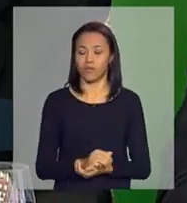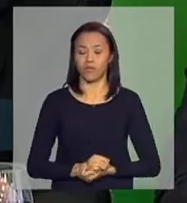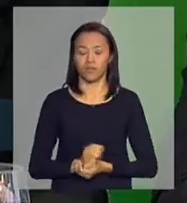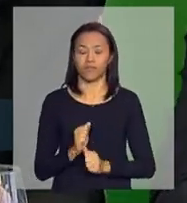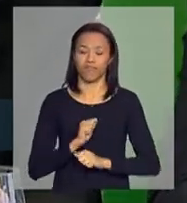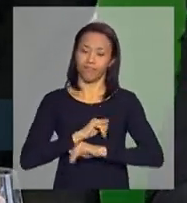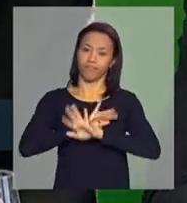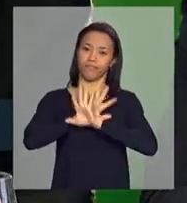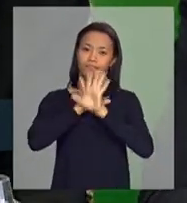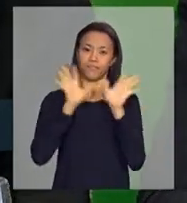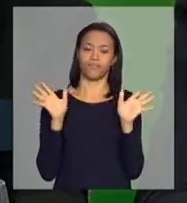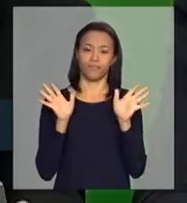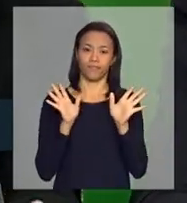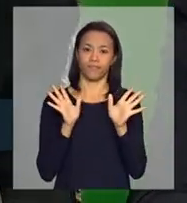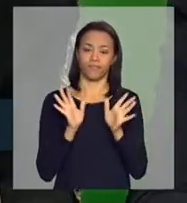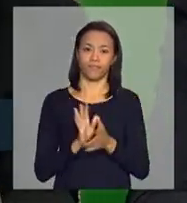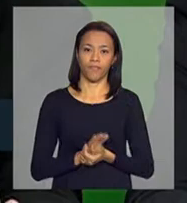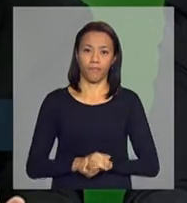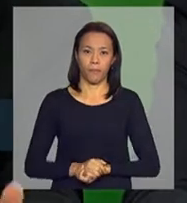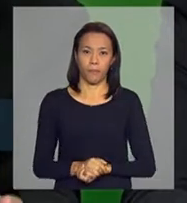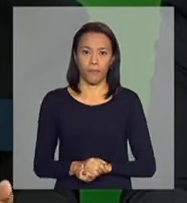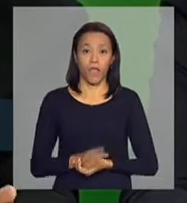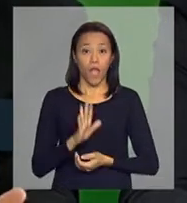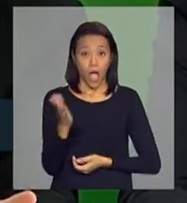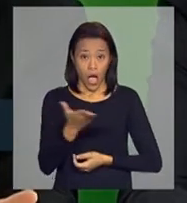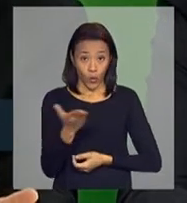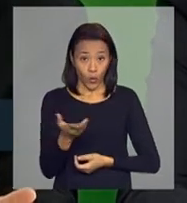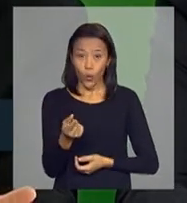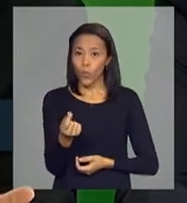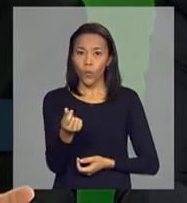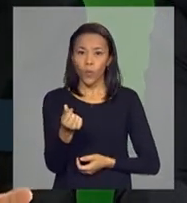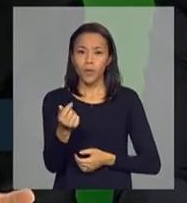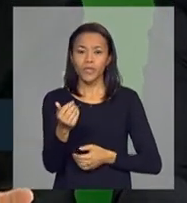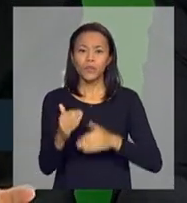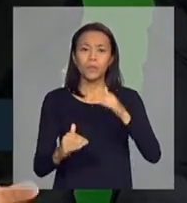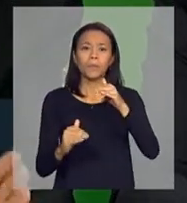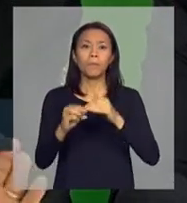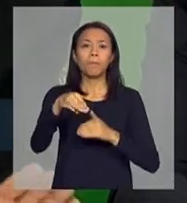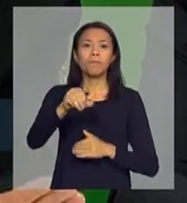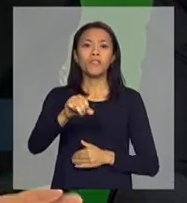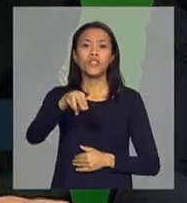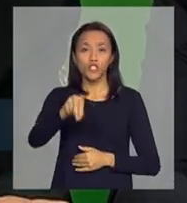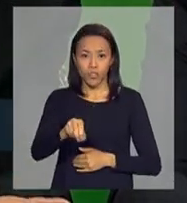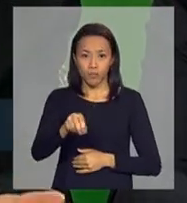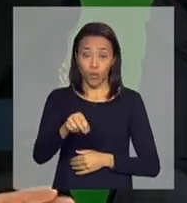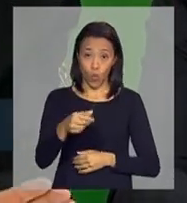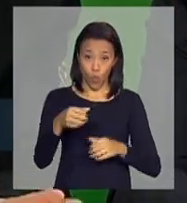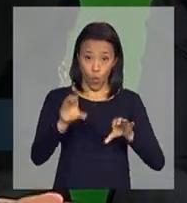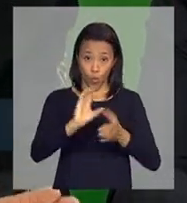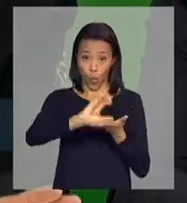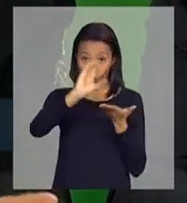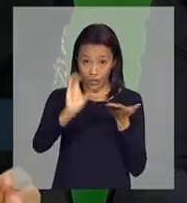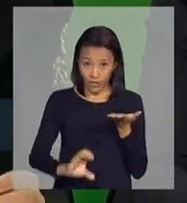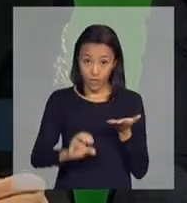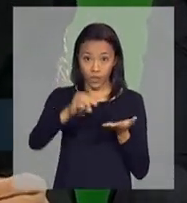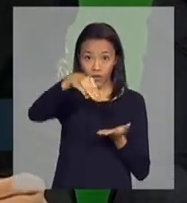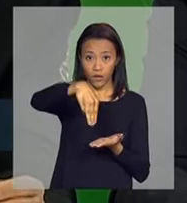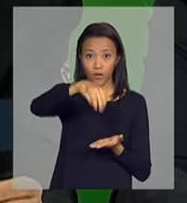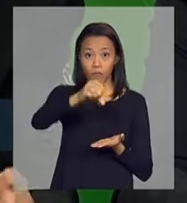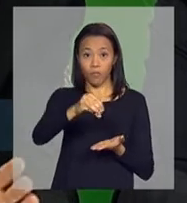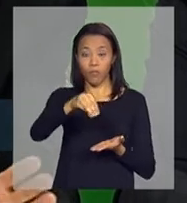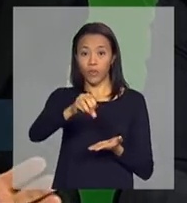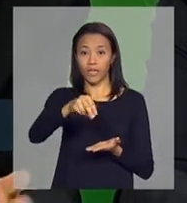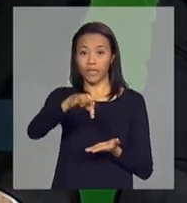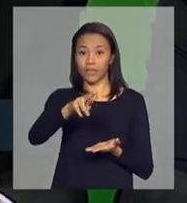esclarecer. A questão do preço mínimo, nós estamos definindo. O Conselho Monetário Nacional deve definir, semana que vem, juntamente com o Ministério da